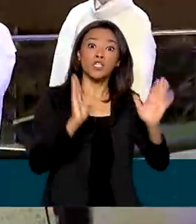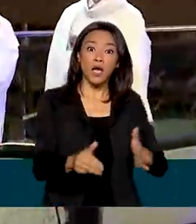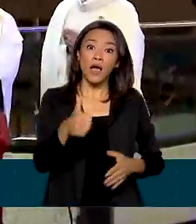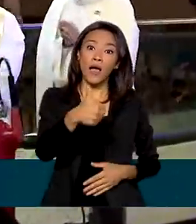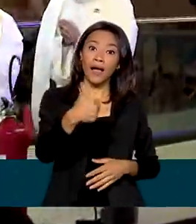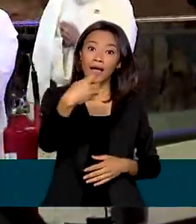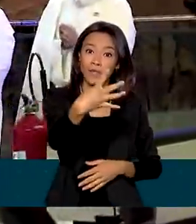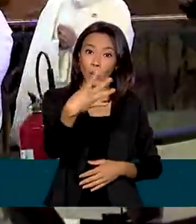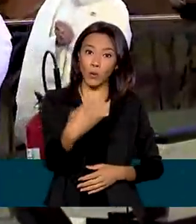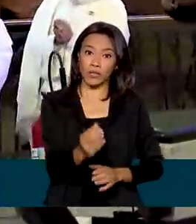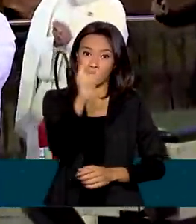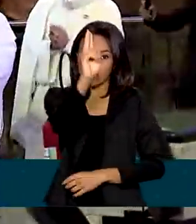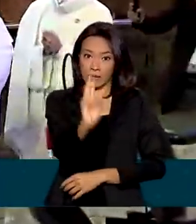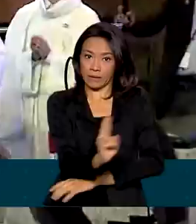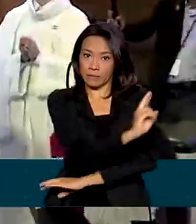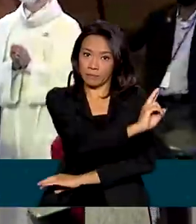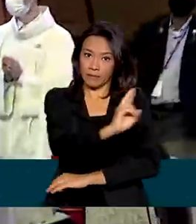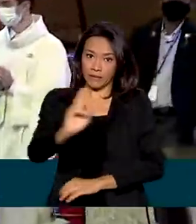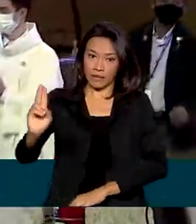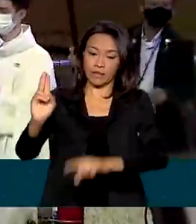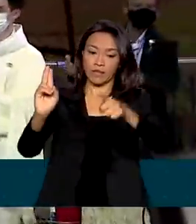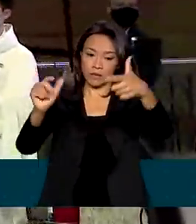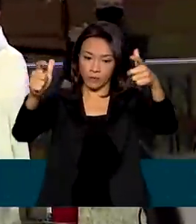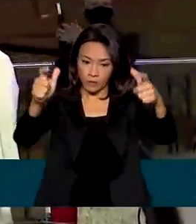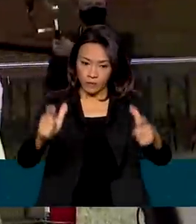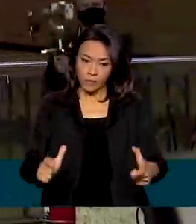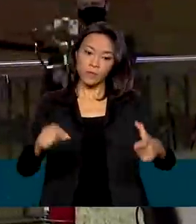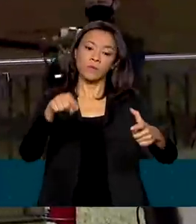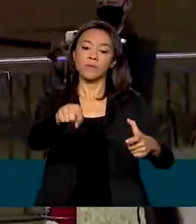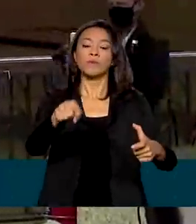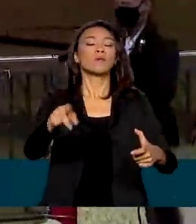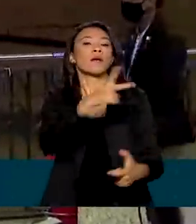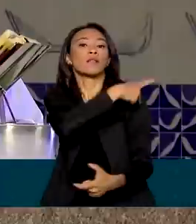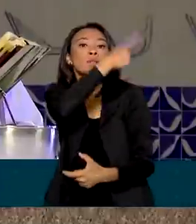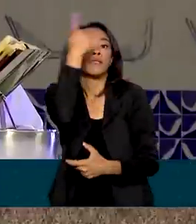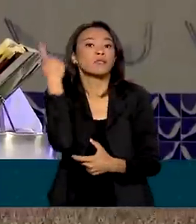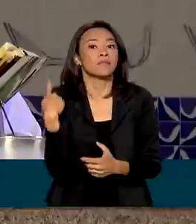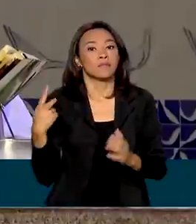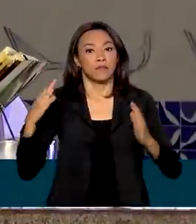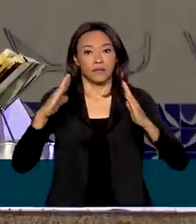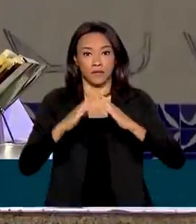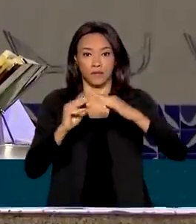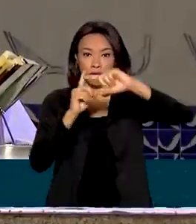Aparecida, onde fica o Santuário Nacional de Nossa Senhora Aparecida.